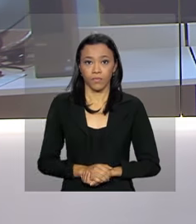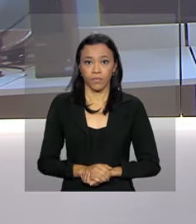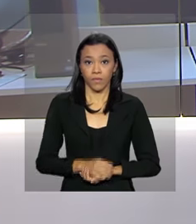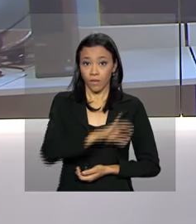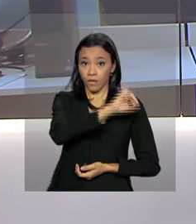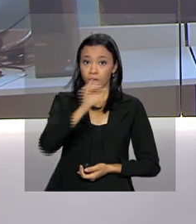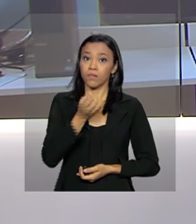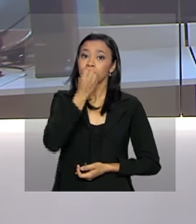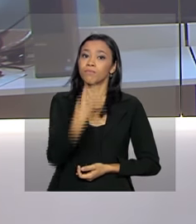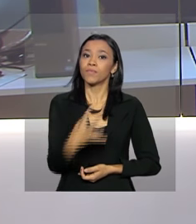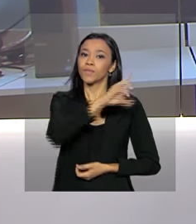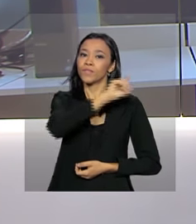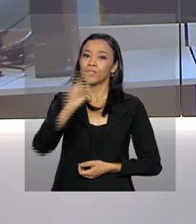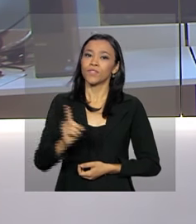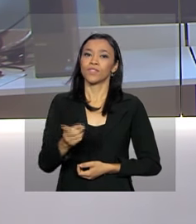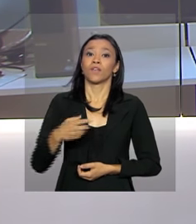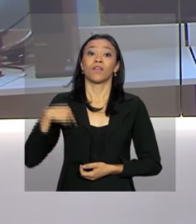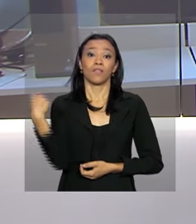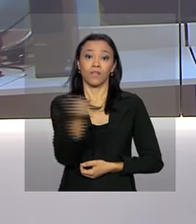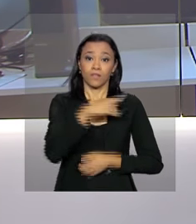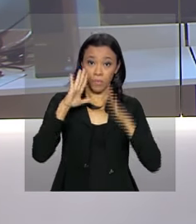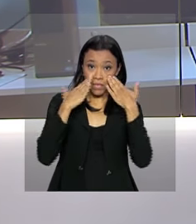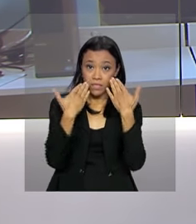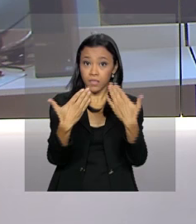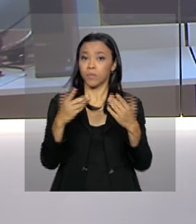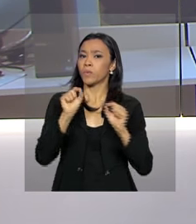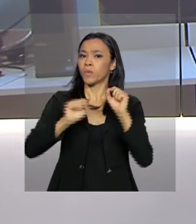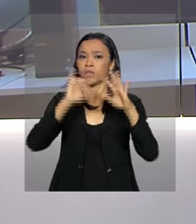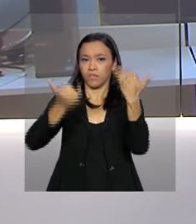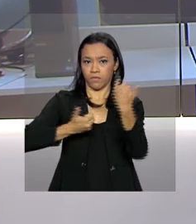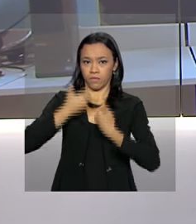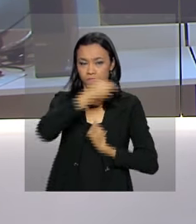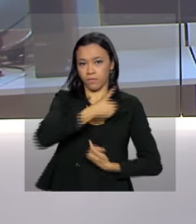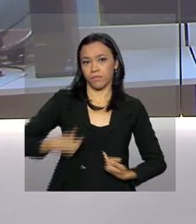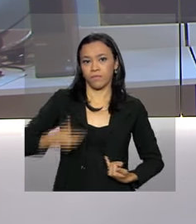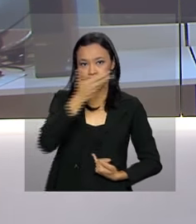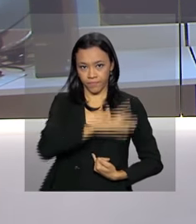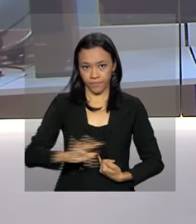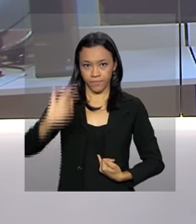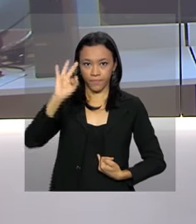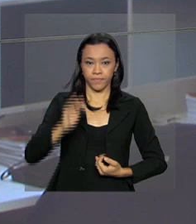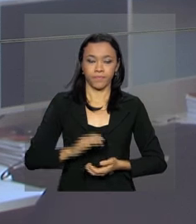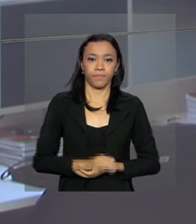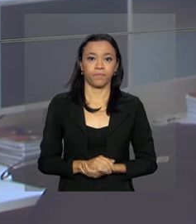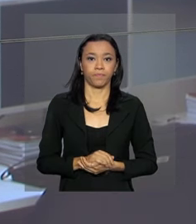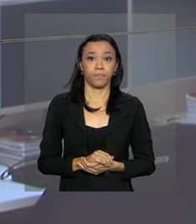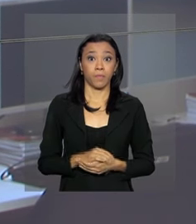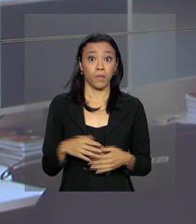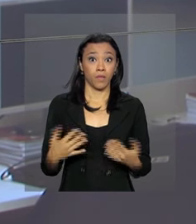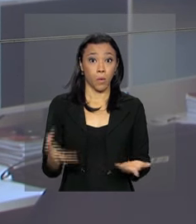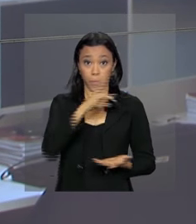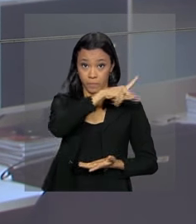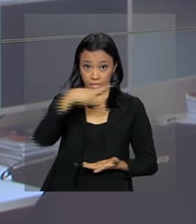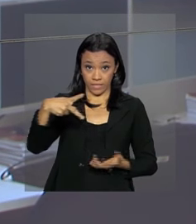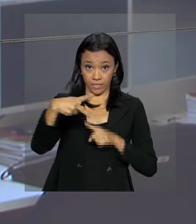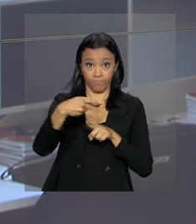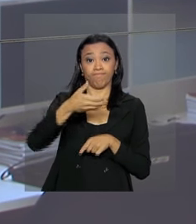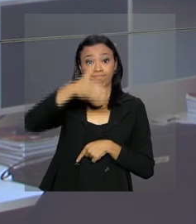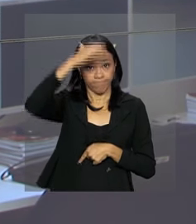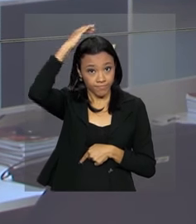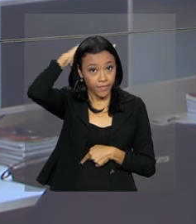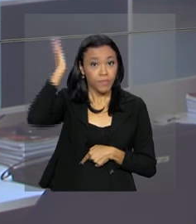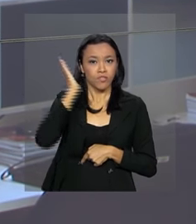Olá, bom dia. Estamos de volta com o repórter NBR e as notícias do governo federal. O presidente Michel